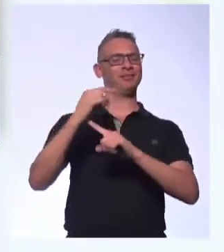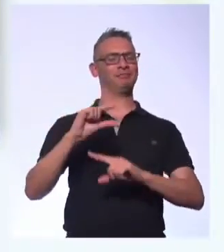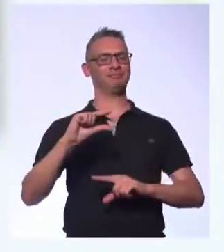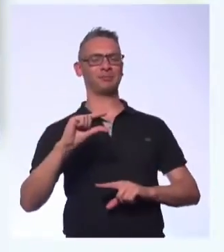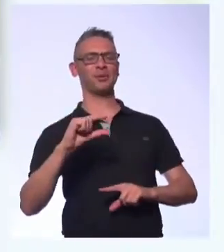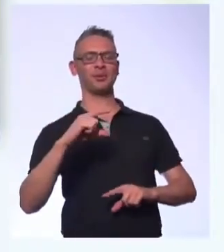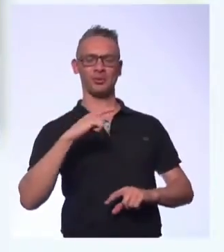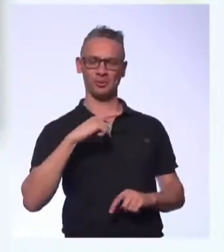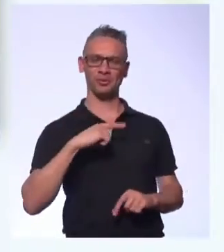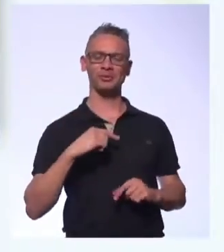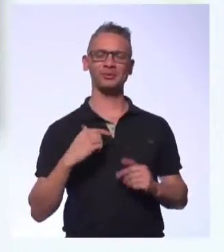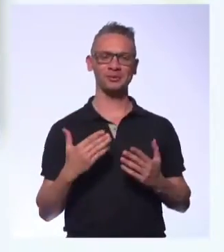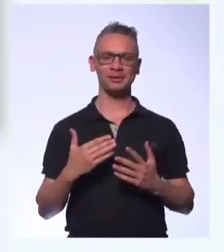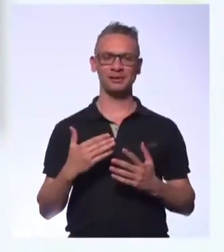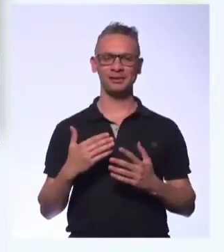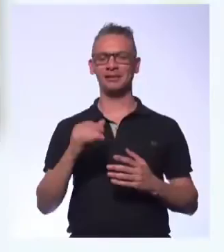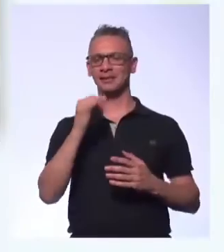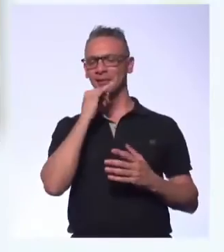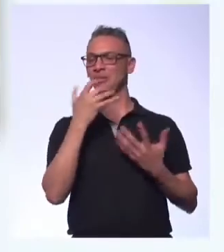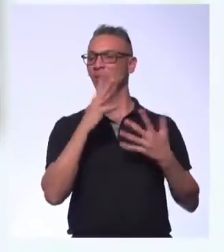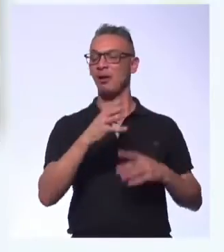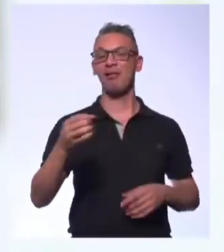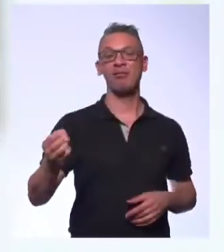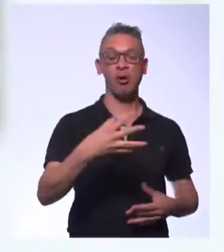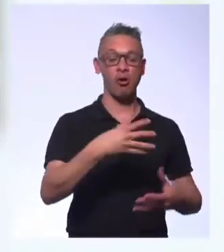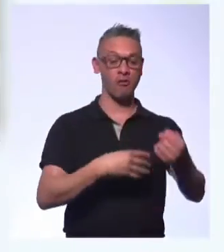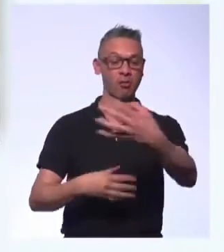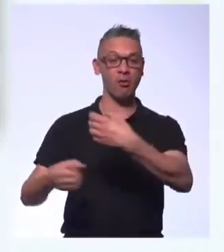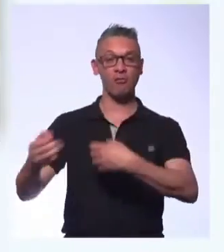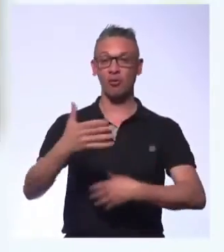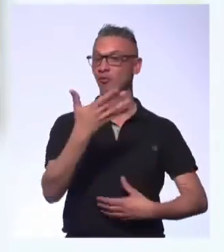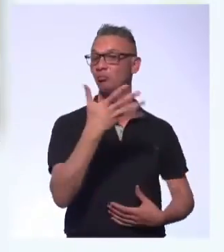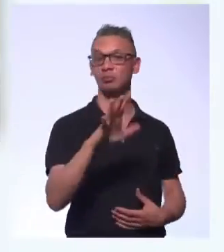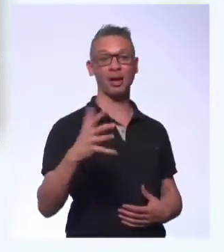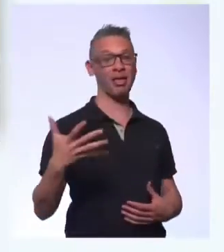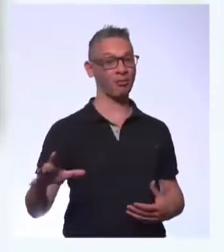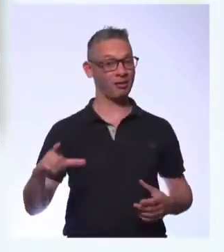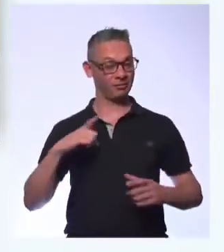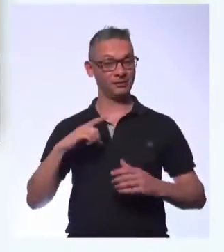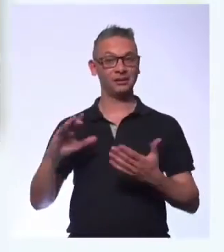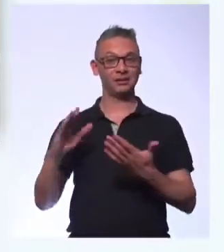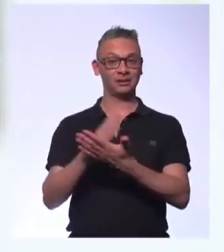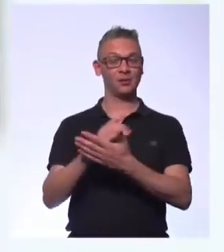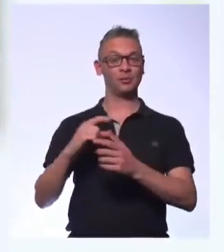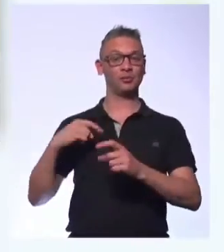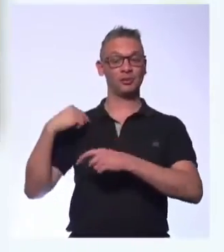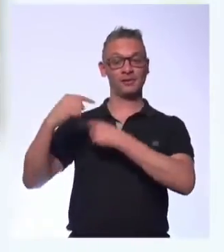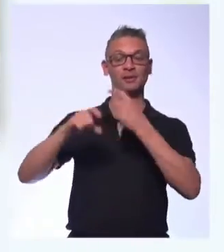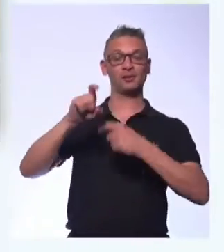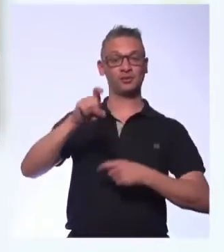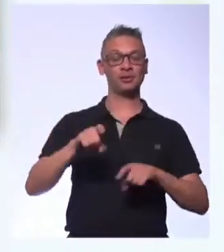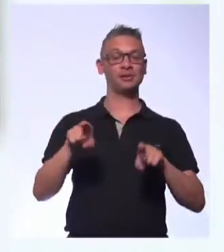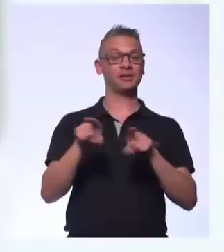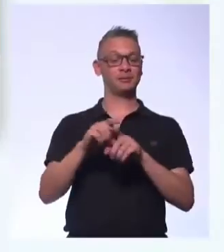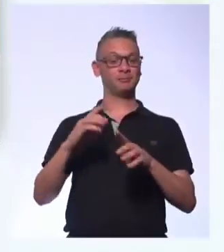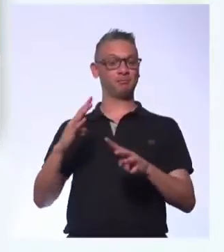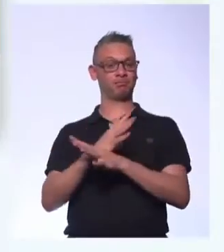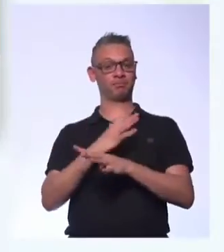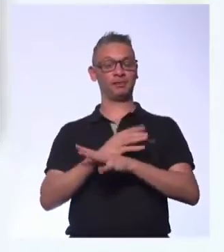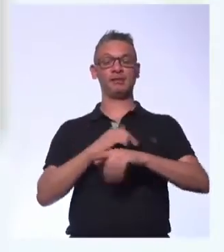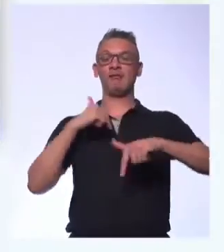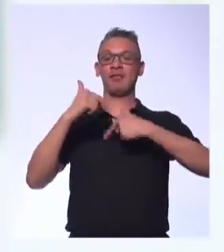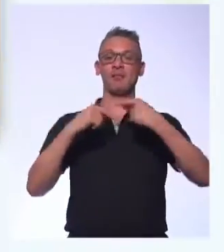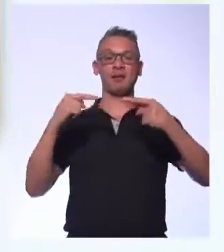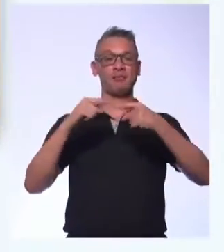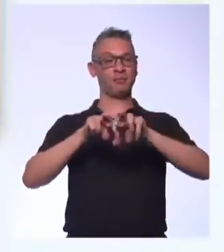esse afã de buscar, por exemplo, a inovação e está sempre conectado à inovação, e tem algumas resistências até na própria forma de